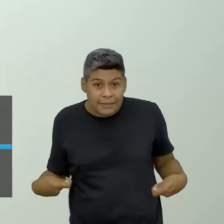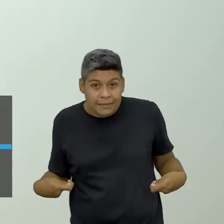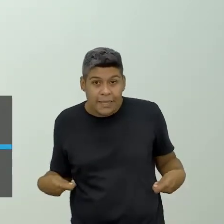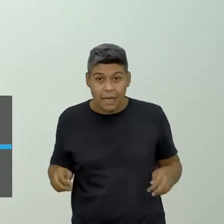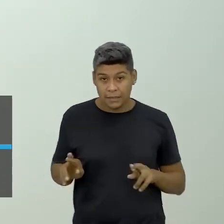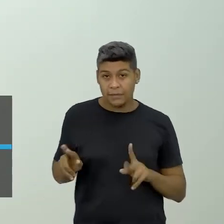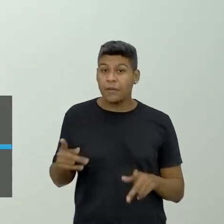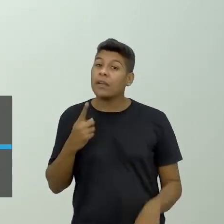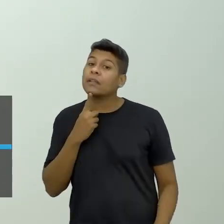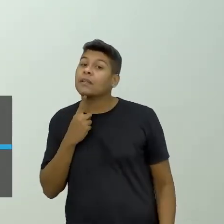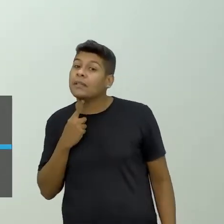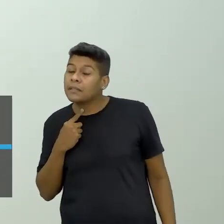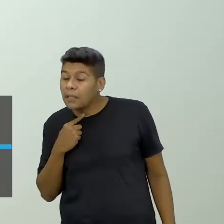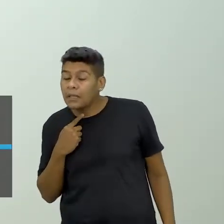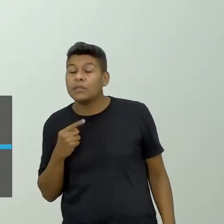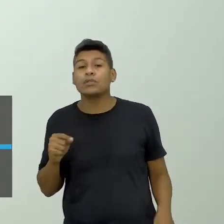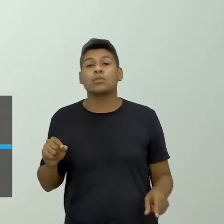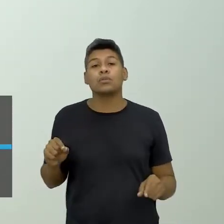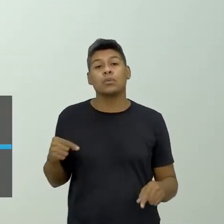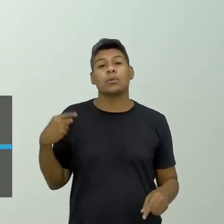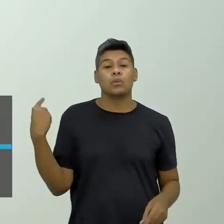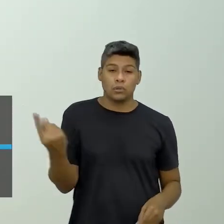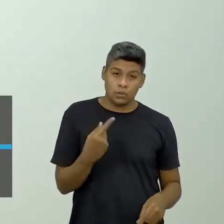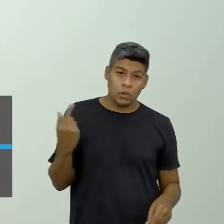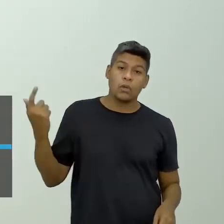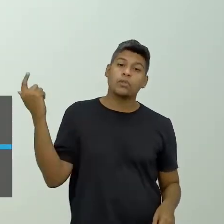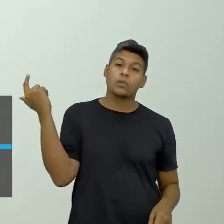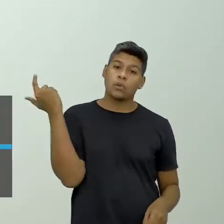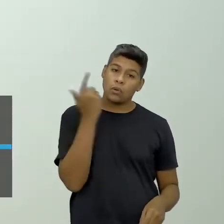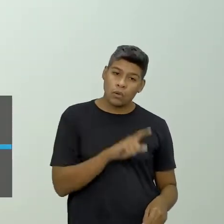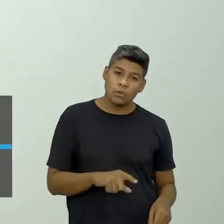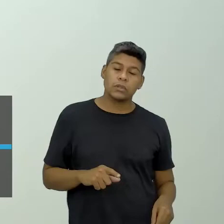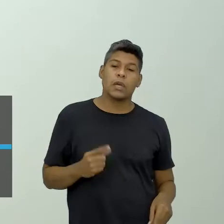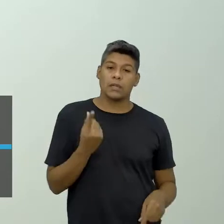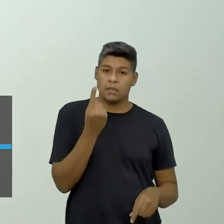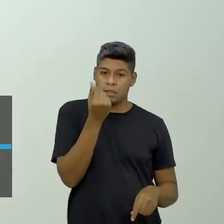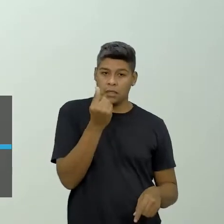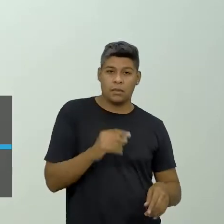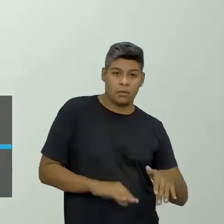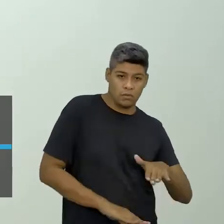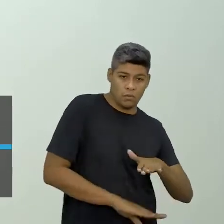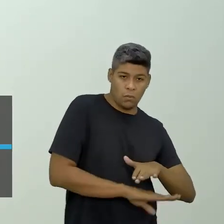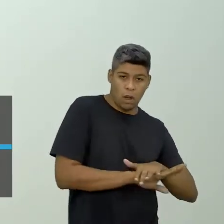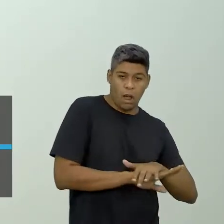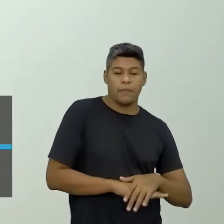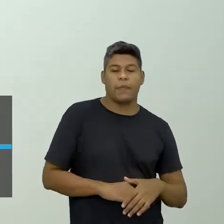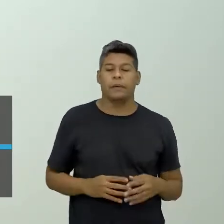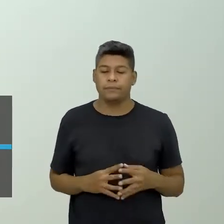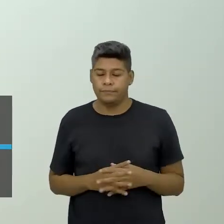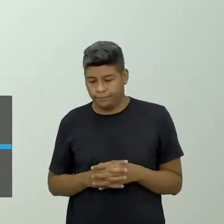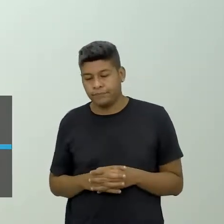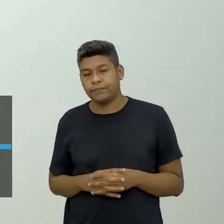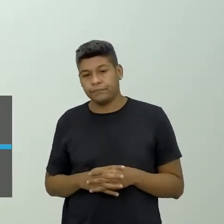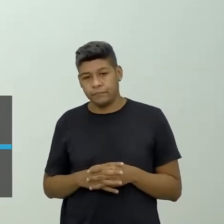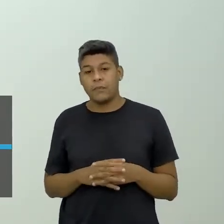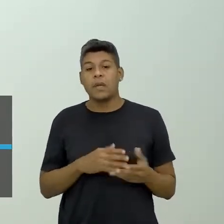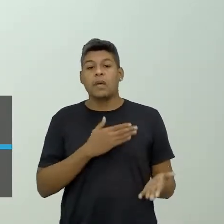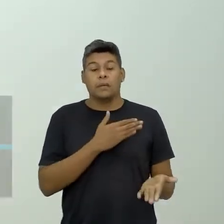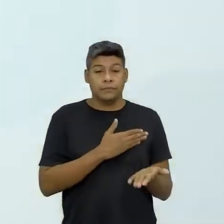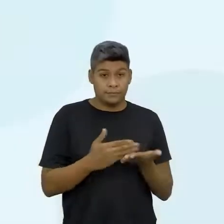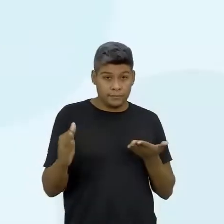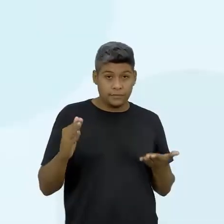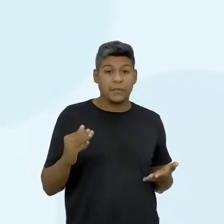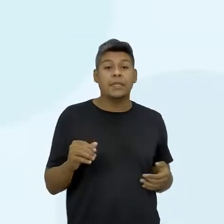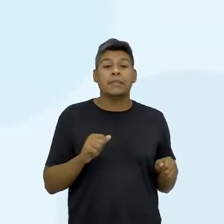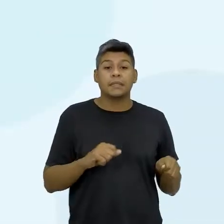desejos, provavelmente nós vamos conseguir aí guardar um dinheirinho. Então, na introdução da semana 1,